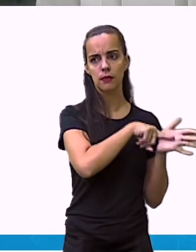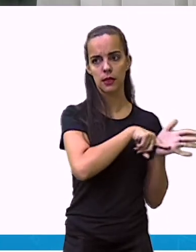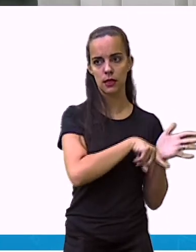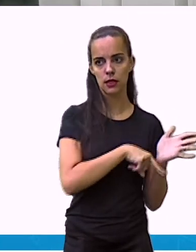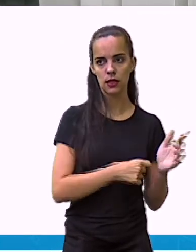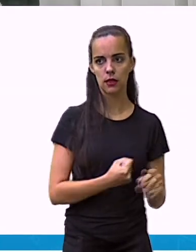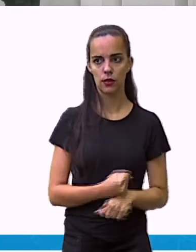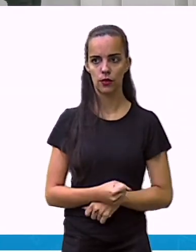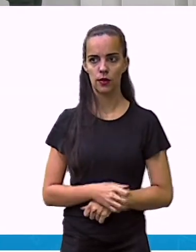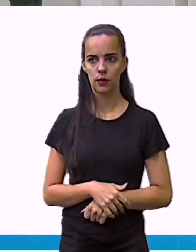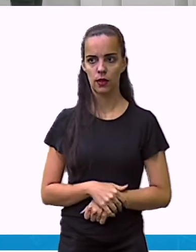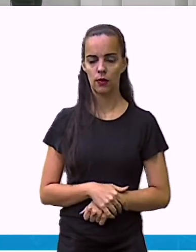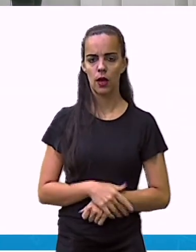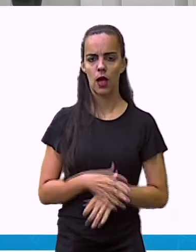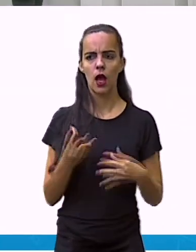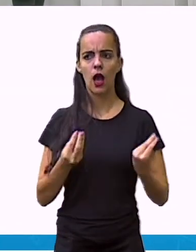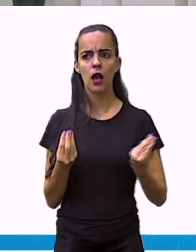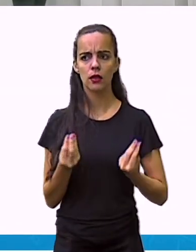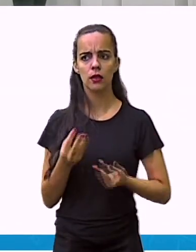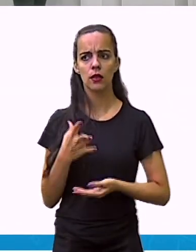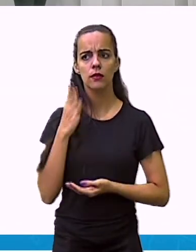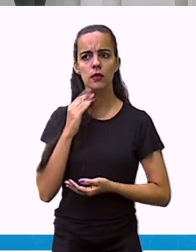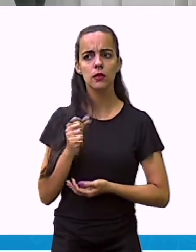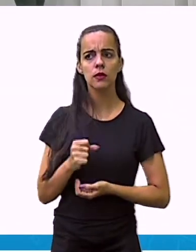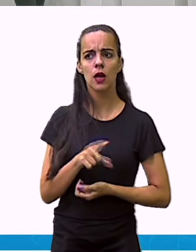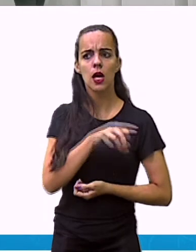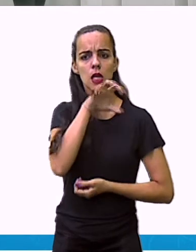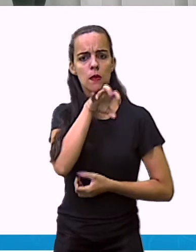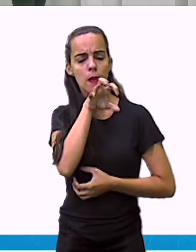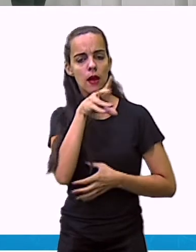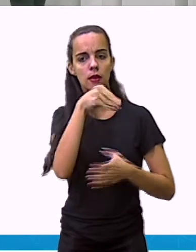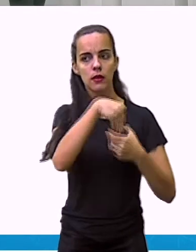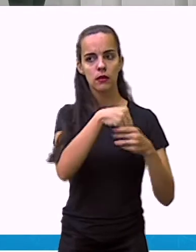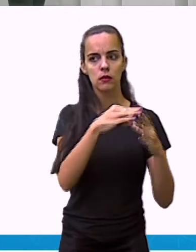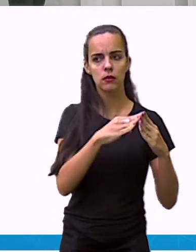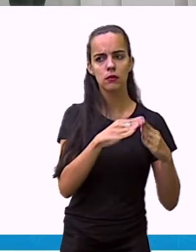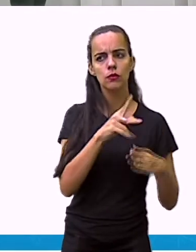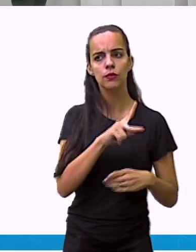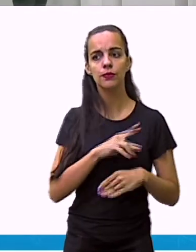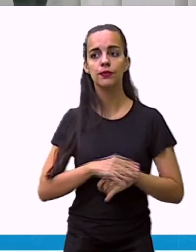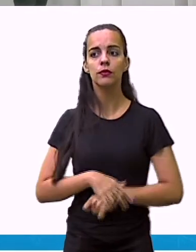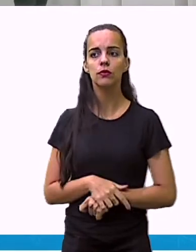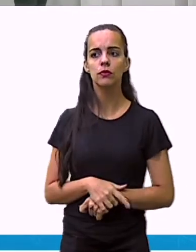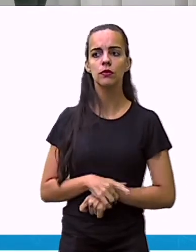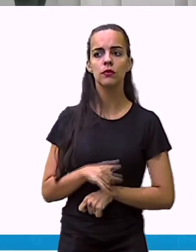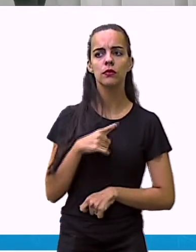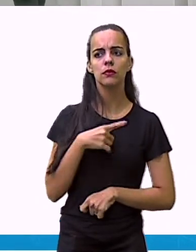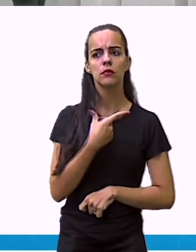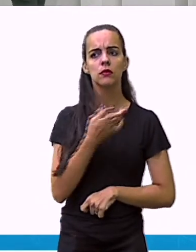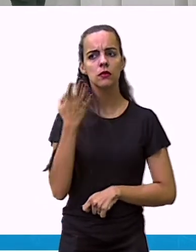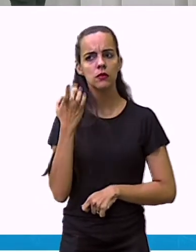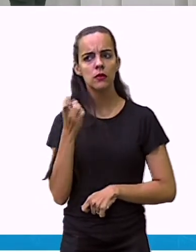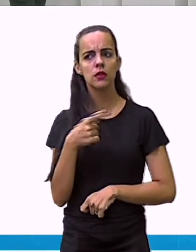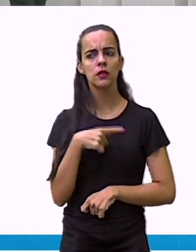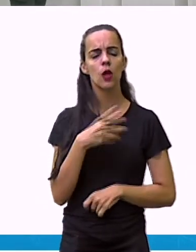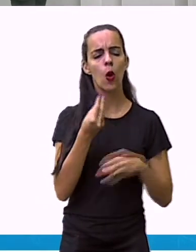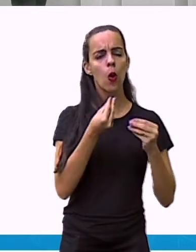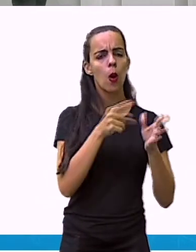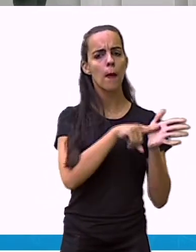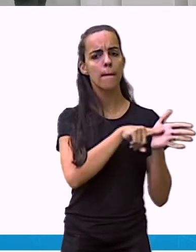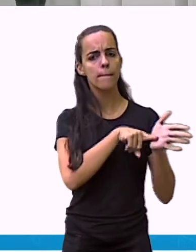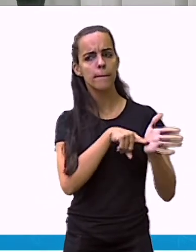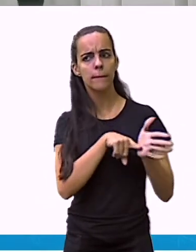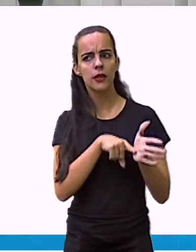dos animais de estimação, certo? Então, coloquei os meus dados, coloquei aqui a minha pesquisa,